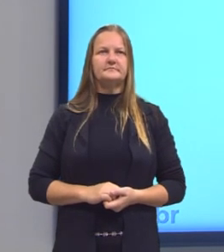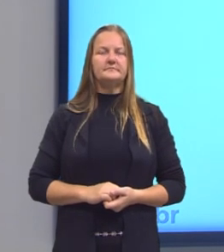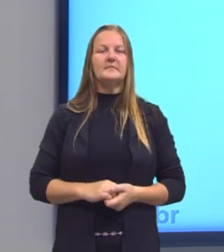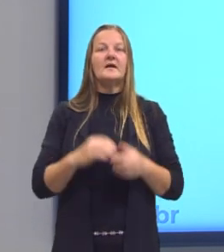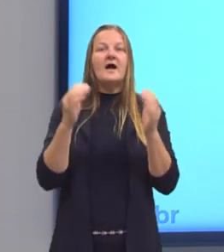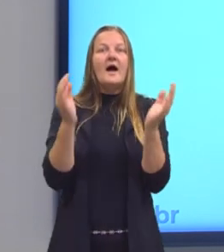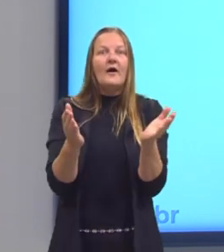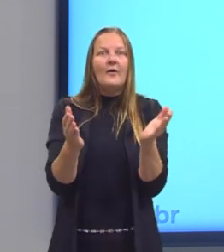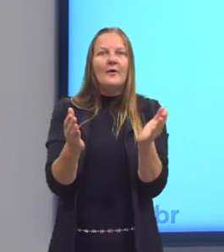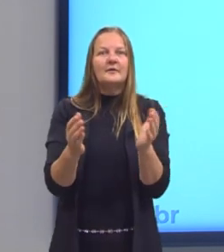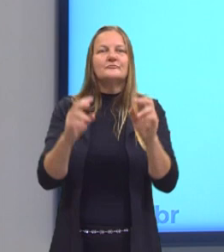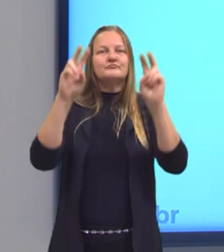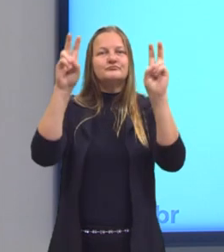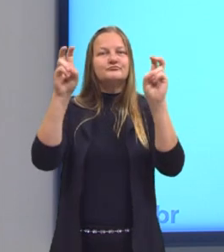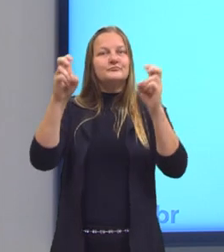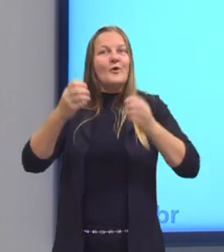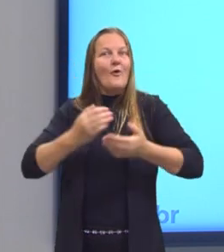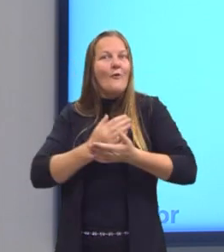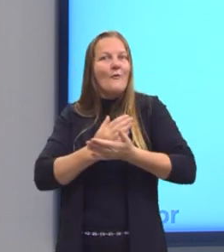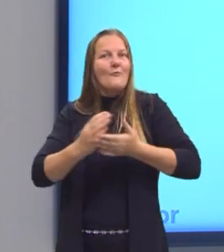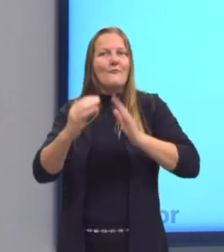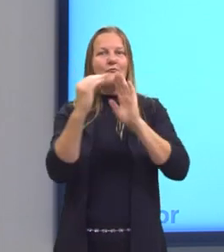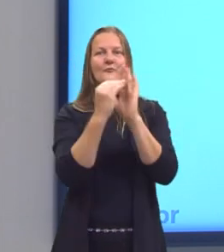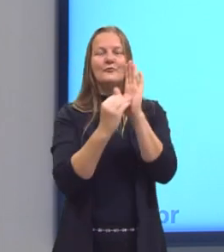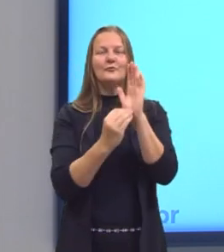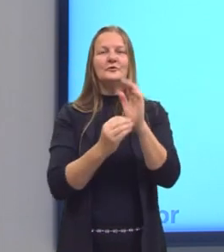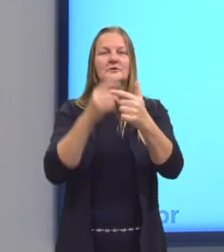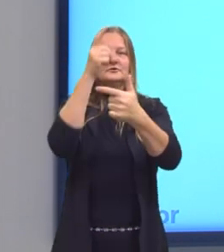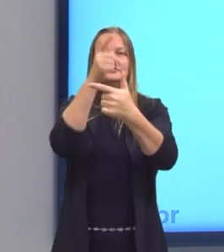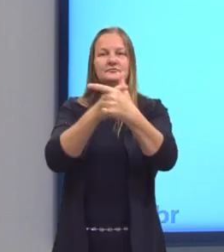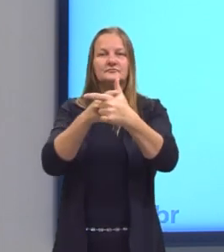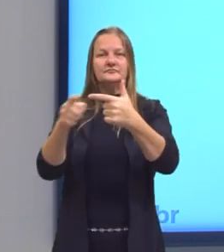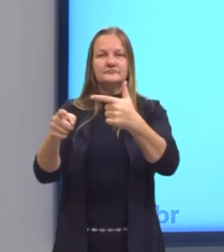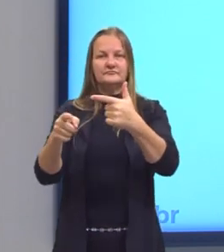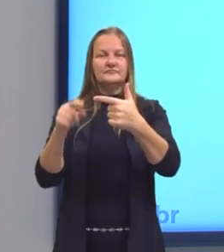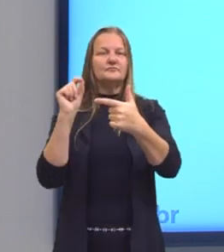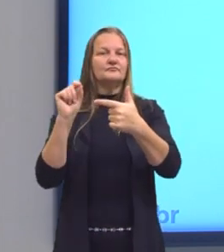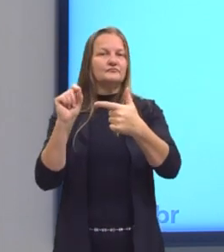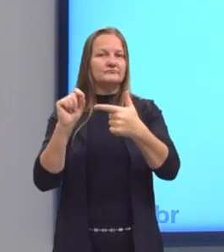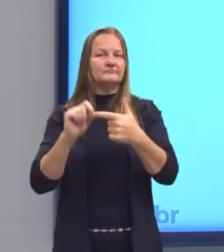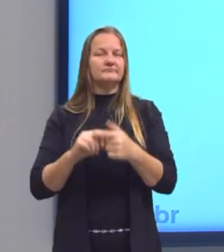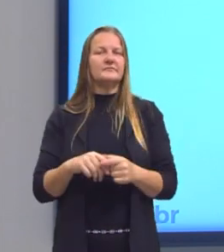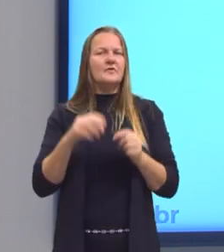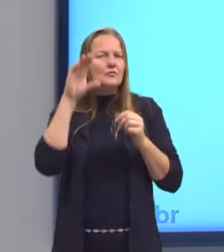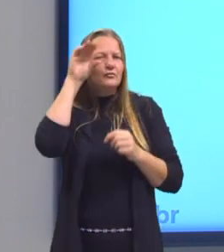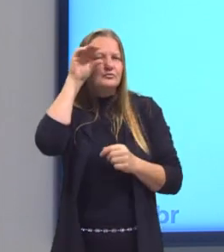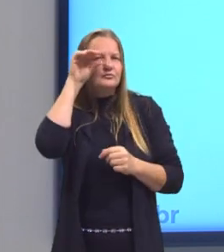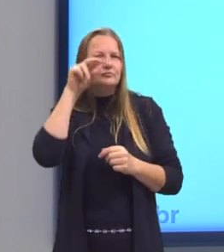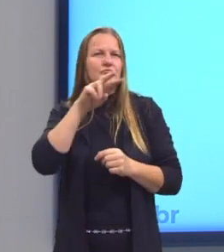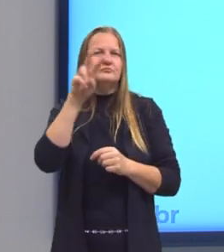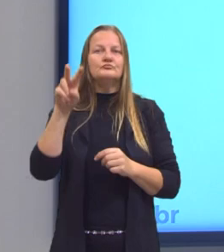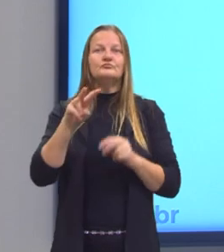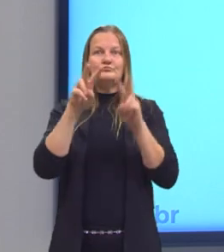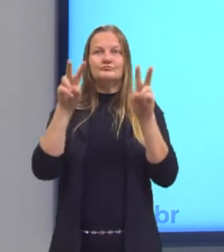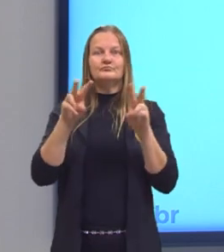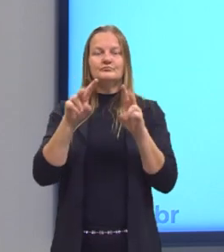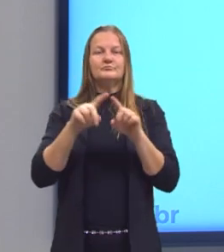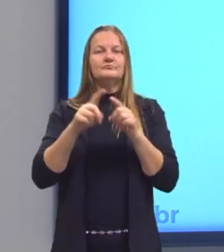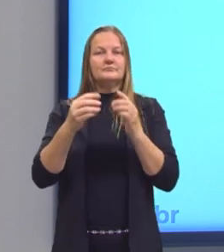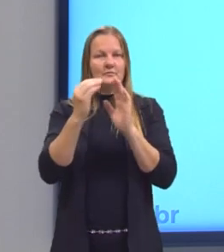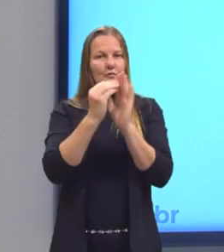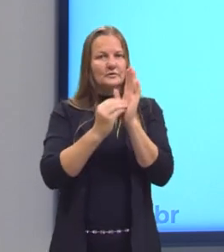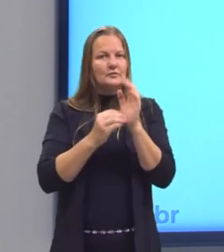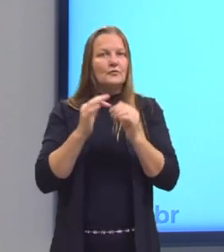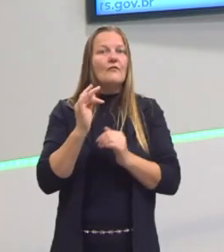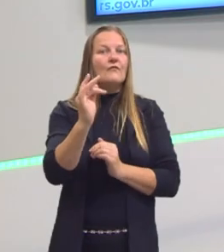Bom, aí nós entramos no que nós chamamos de divisores. A gente vai dar uma olhada nos divisores hoje, mas também é conteúdo que nós